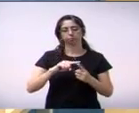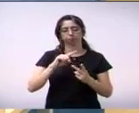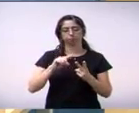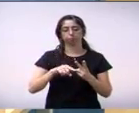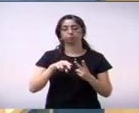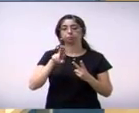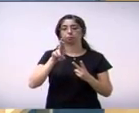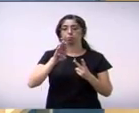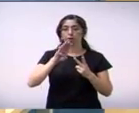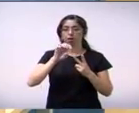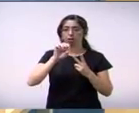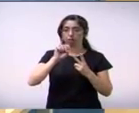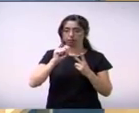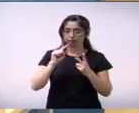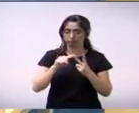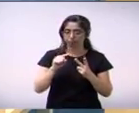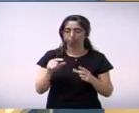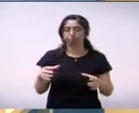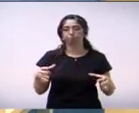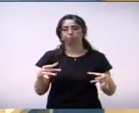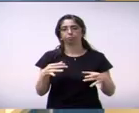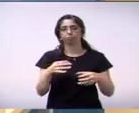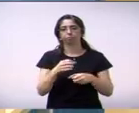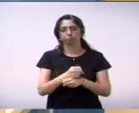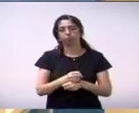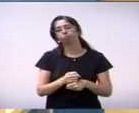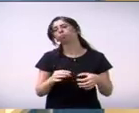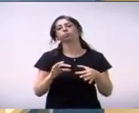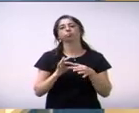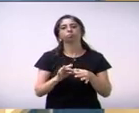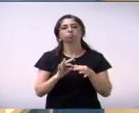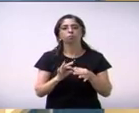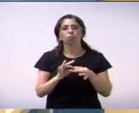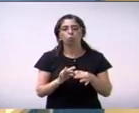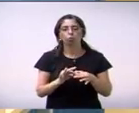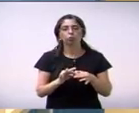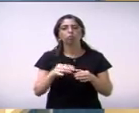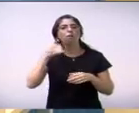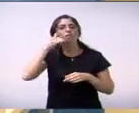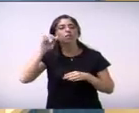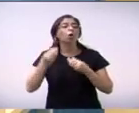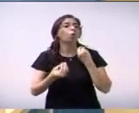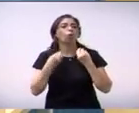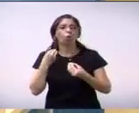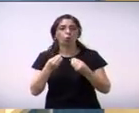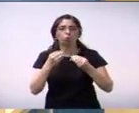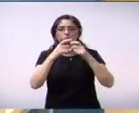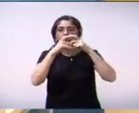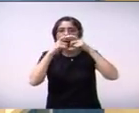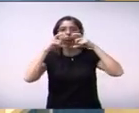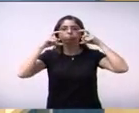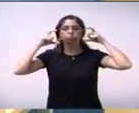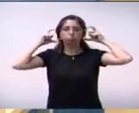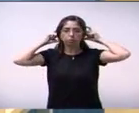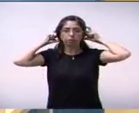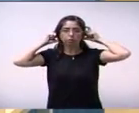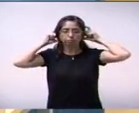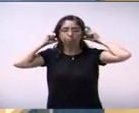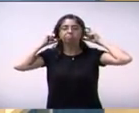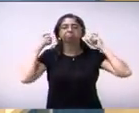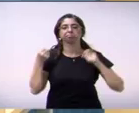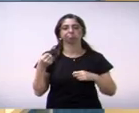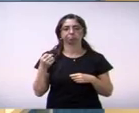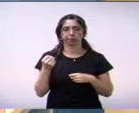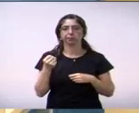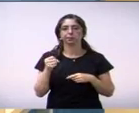dos médicos, já tem trabalhado, inclusive, com máscaras na prevenção como barreira, que a UTI já está